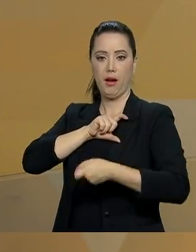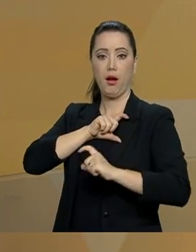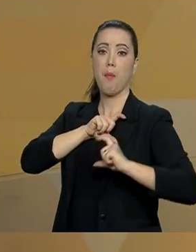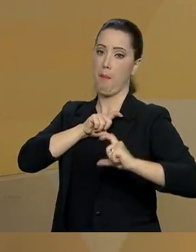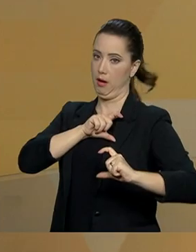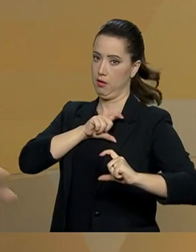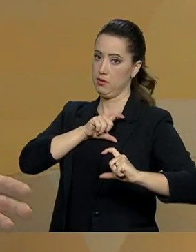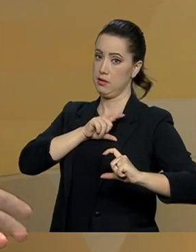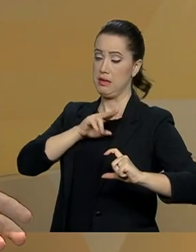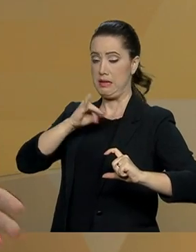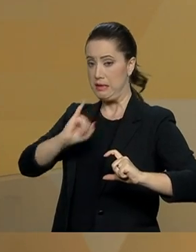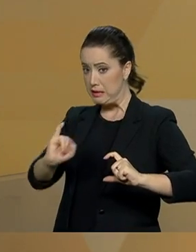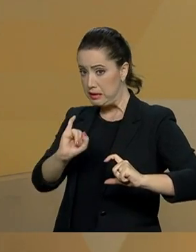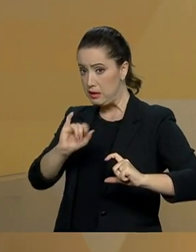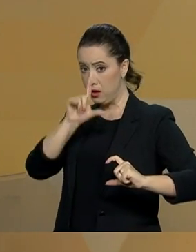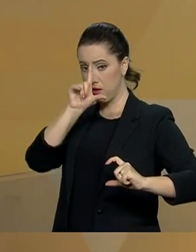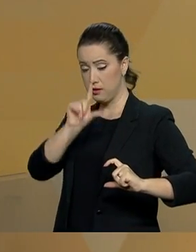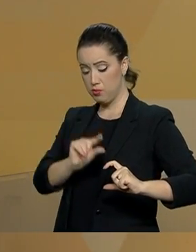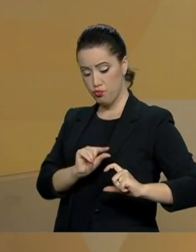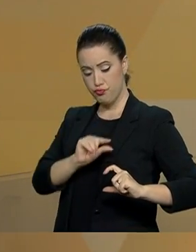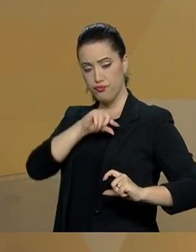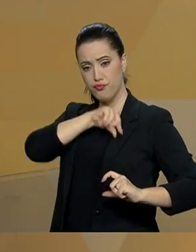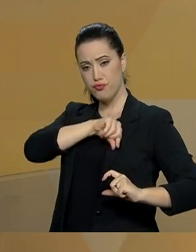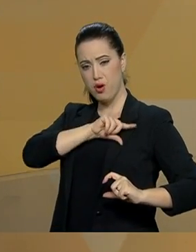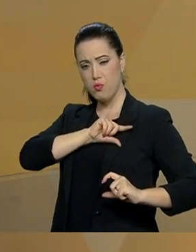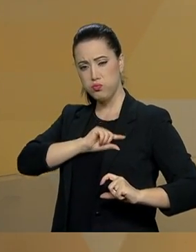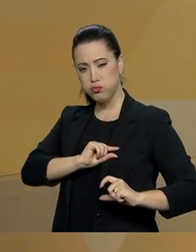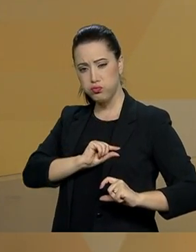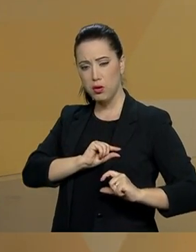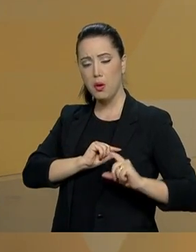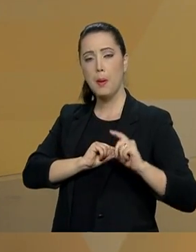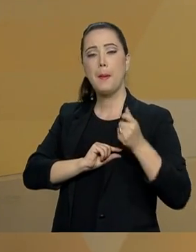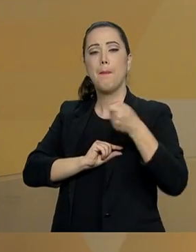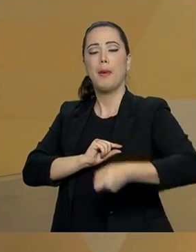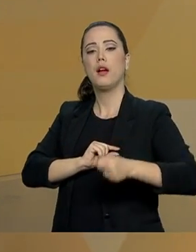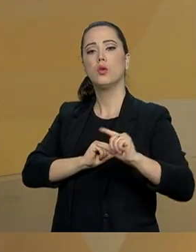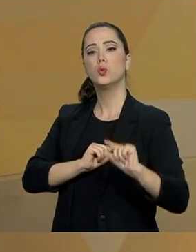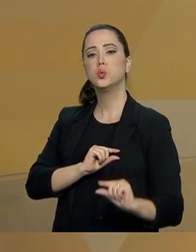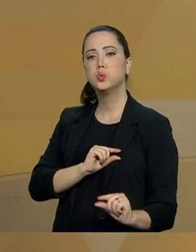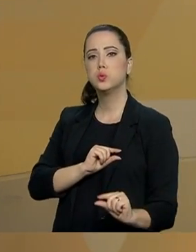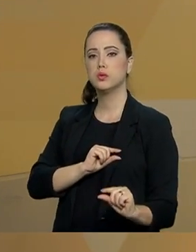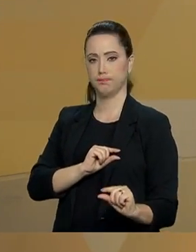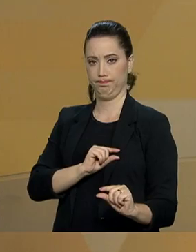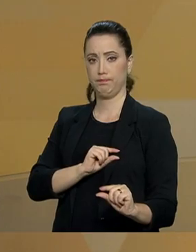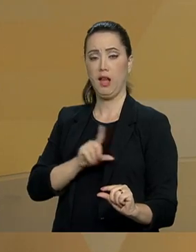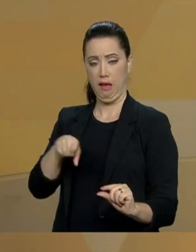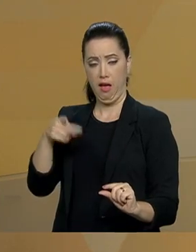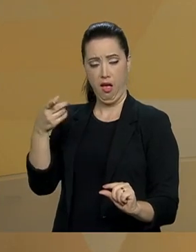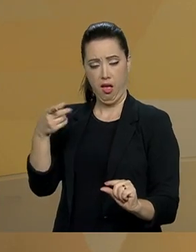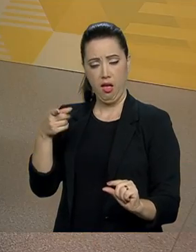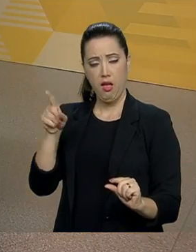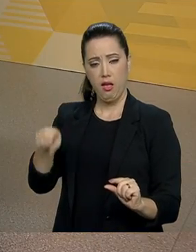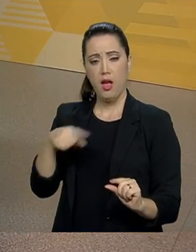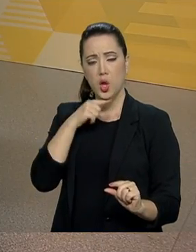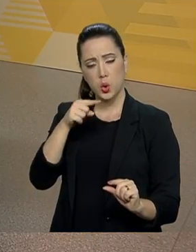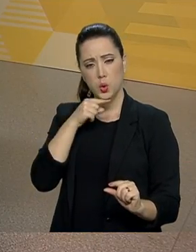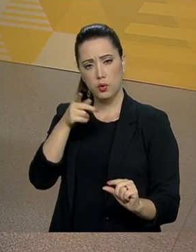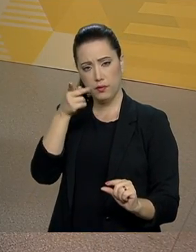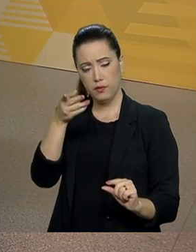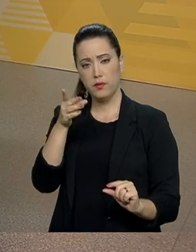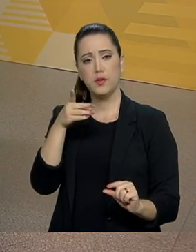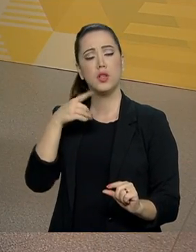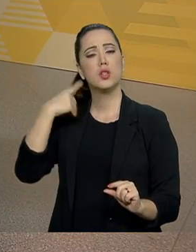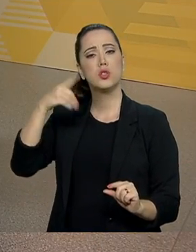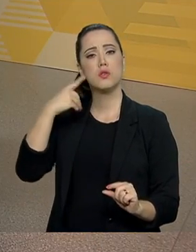menos. Essa tem sido a proposta do governo na defesa da nova Previdência. Essa é exatamente a dúvida da